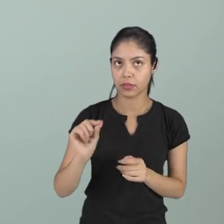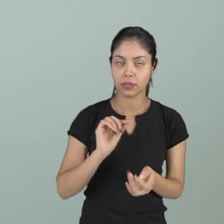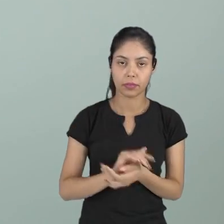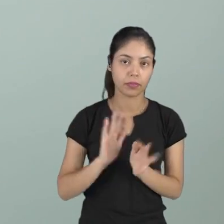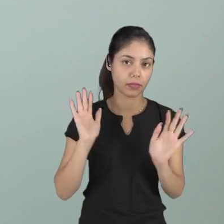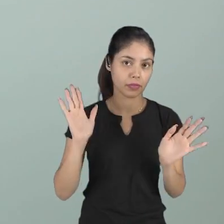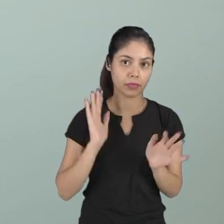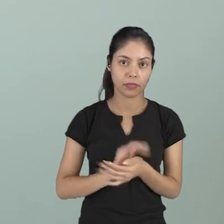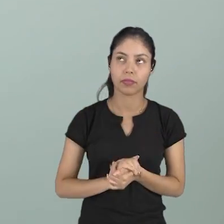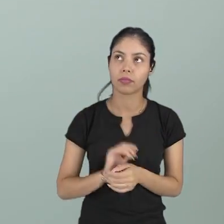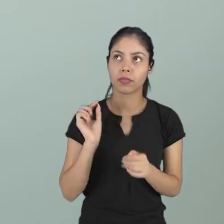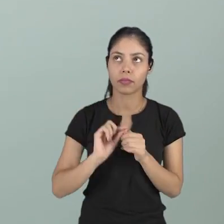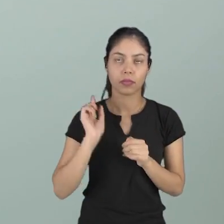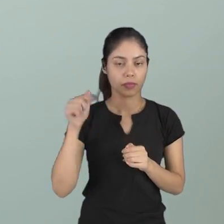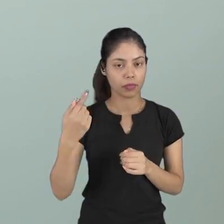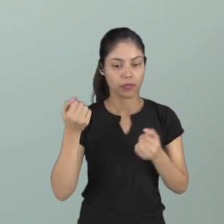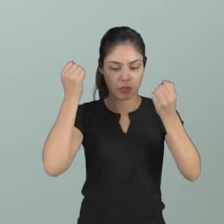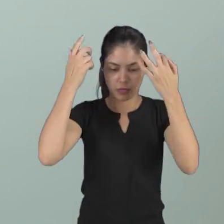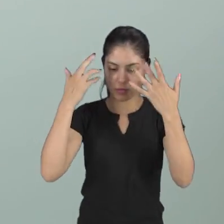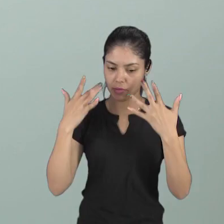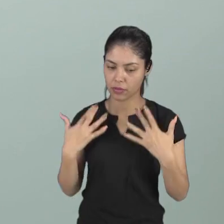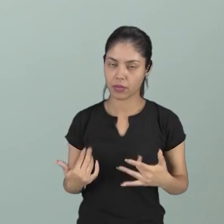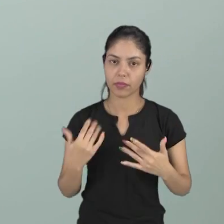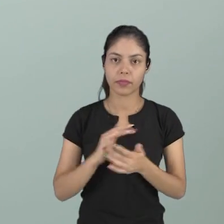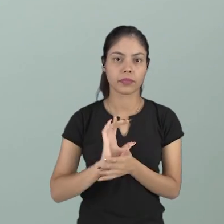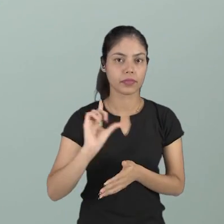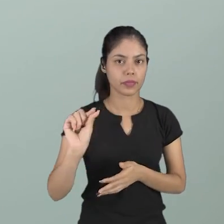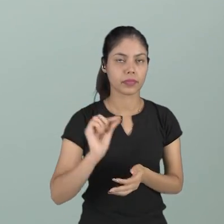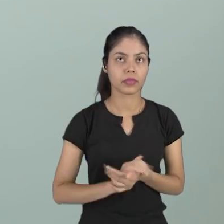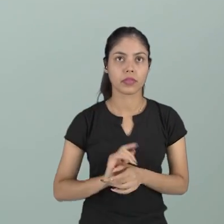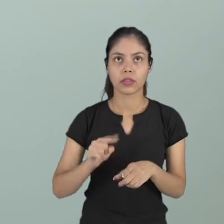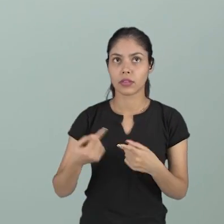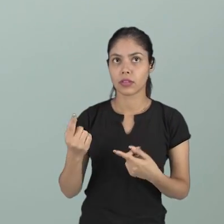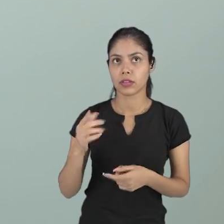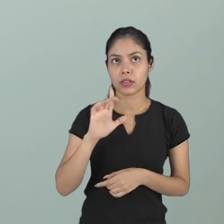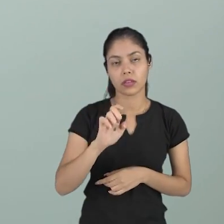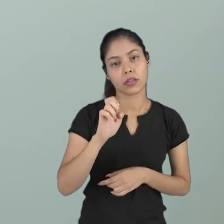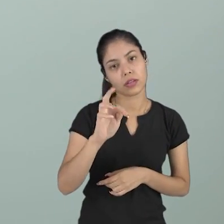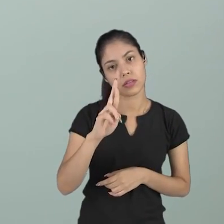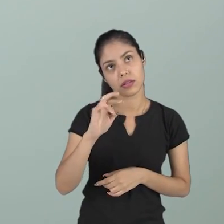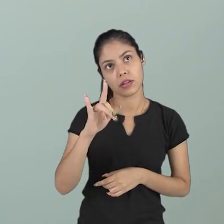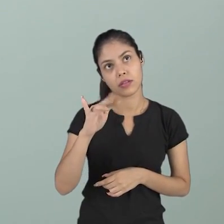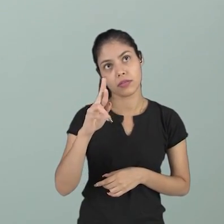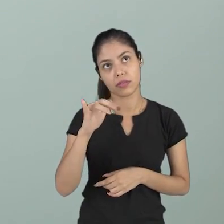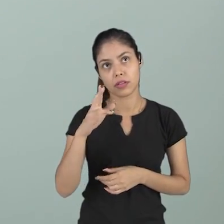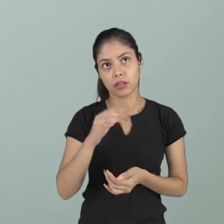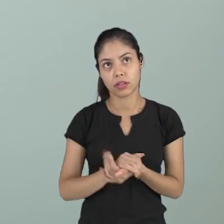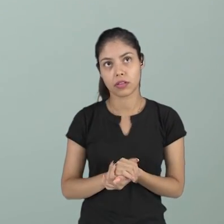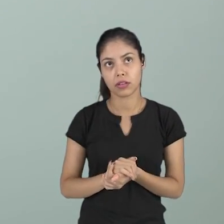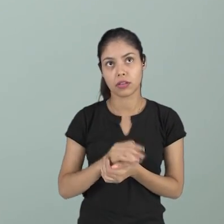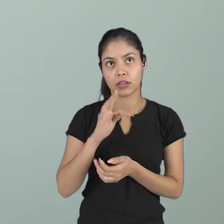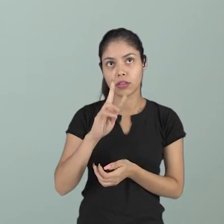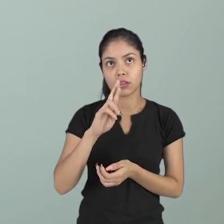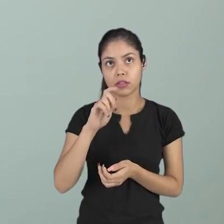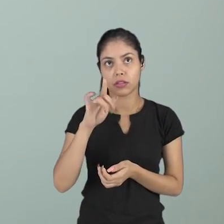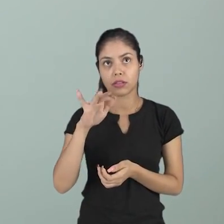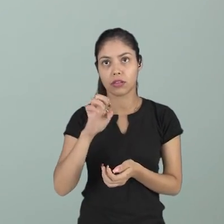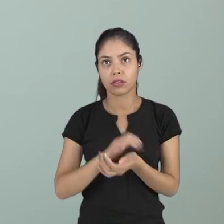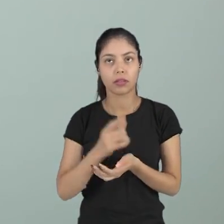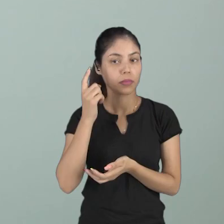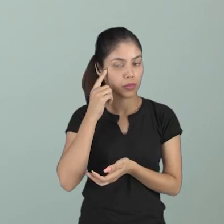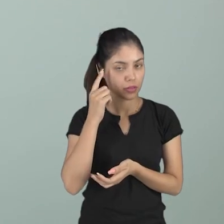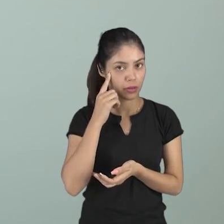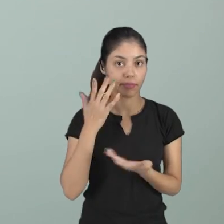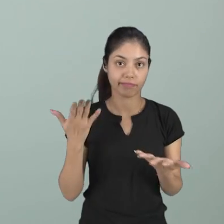tranquila porque você faz depois tomar banho, né gente, e sai. Mas as escarificações e as tatuagens, você tem que pensar